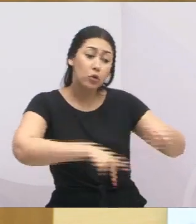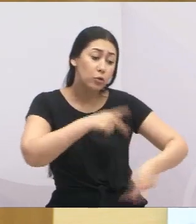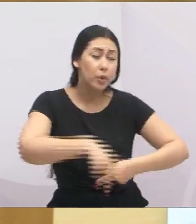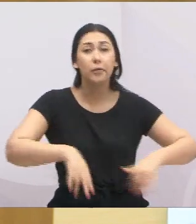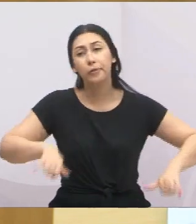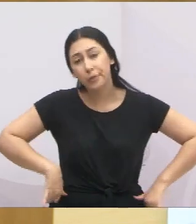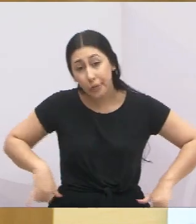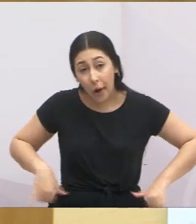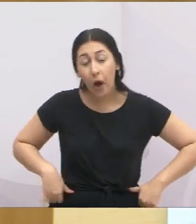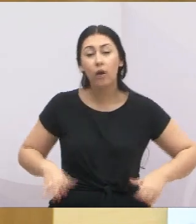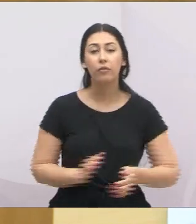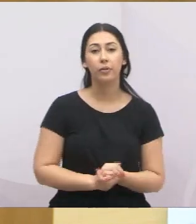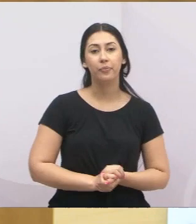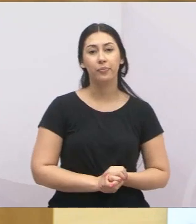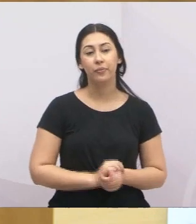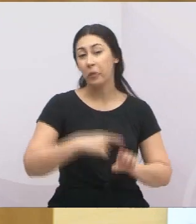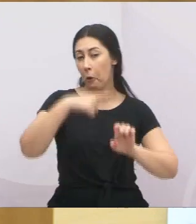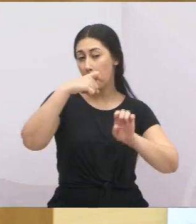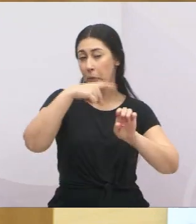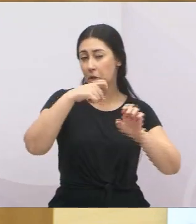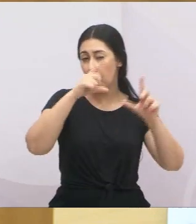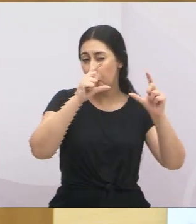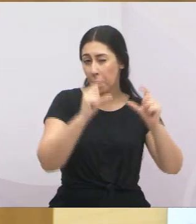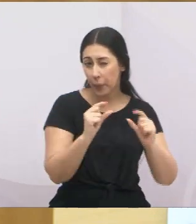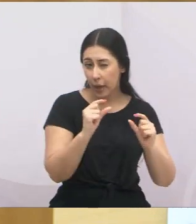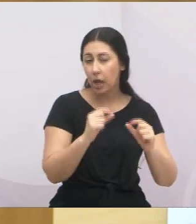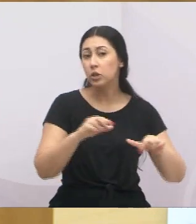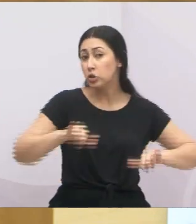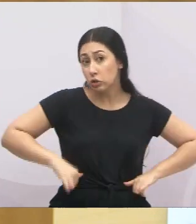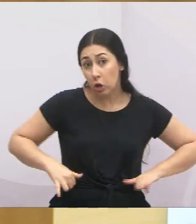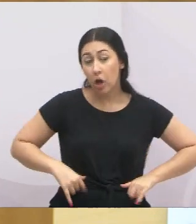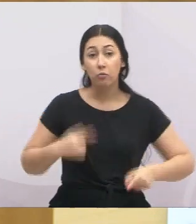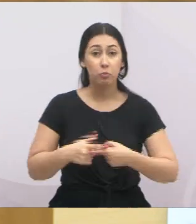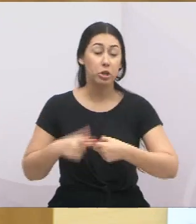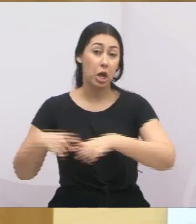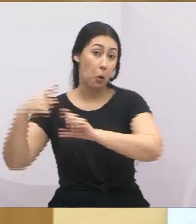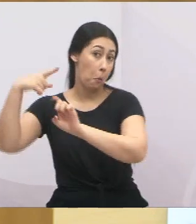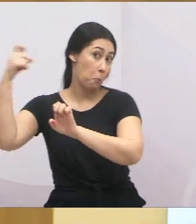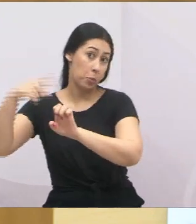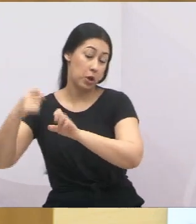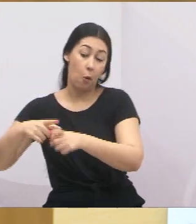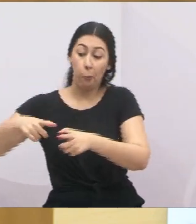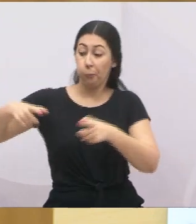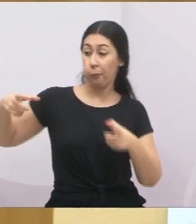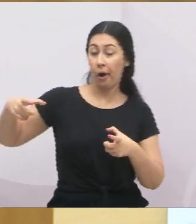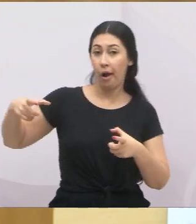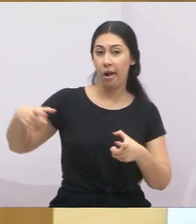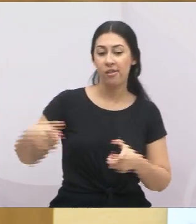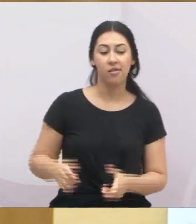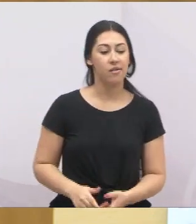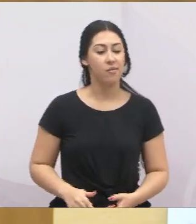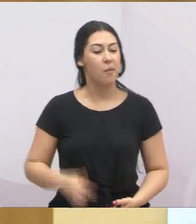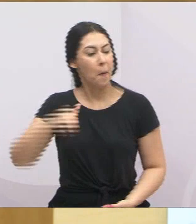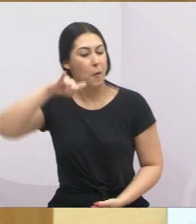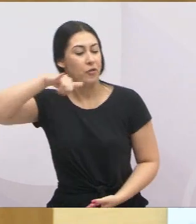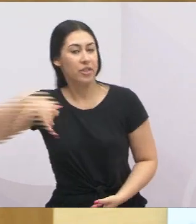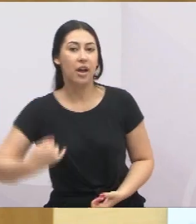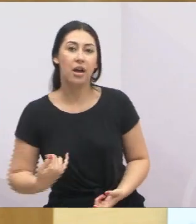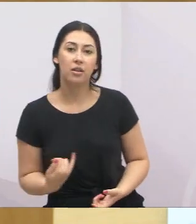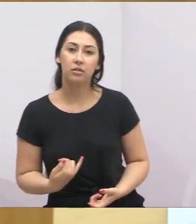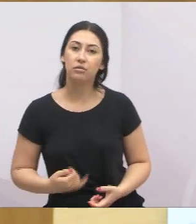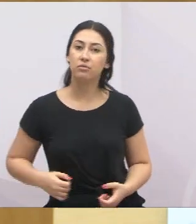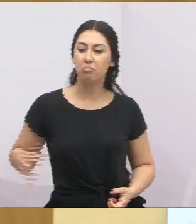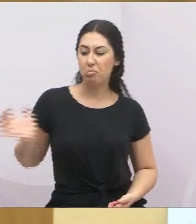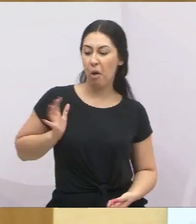os microempresários. Porque os grandes empresários estão deitando, enrolando em cima da classe trabalhadora, tirando o direito dos trabalhadores. E isso nós não